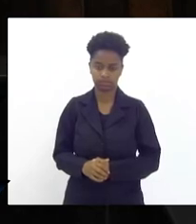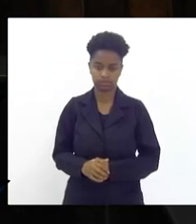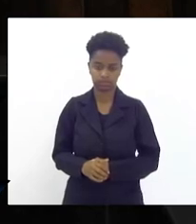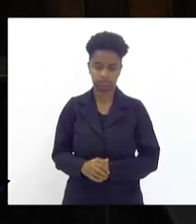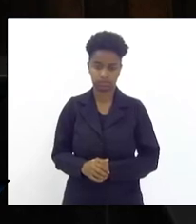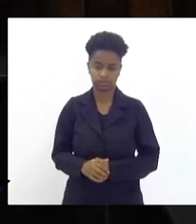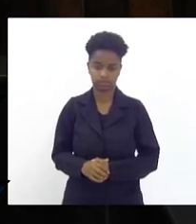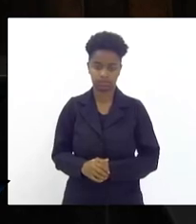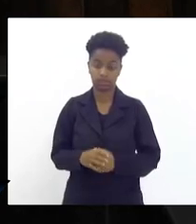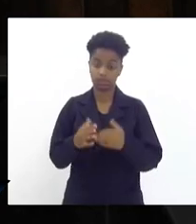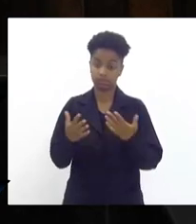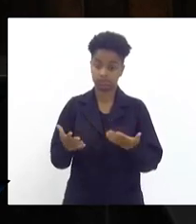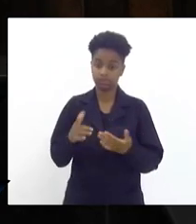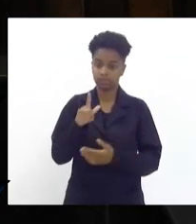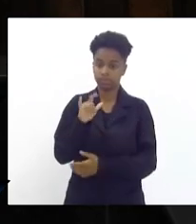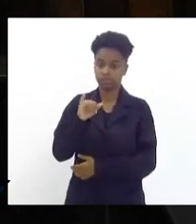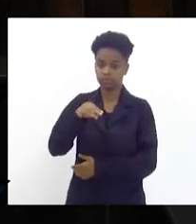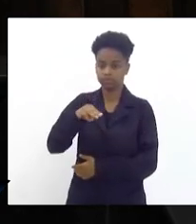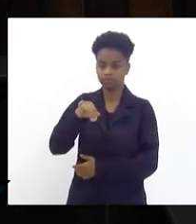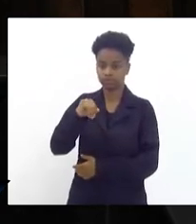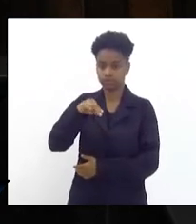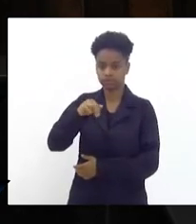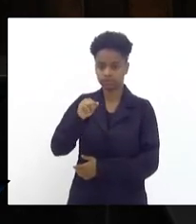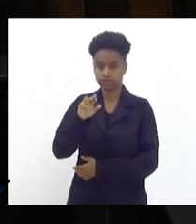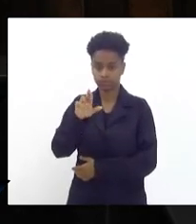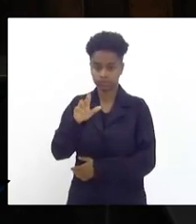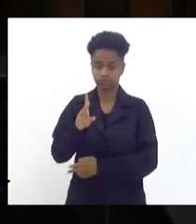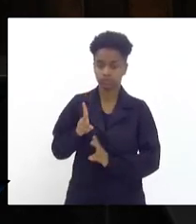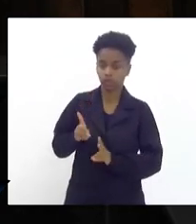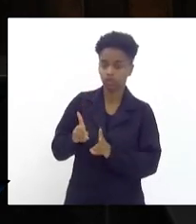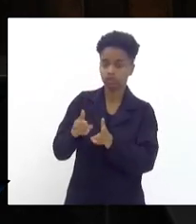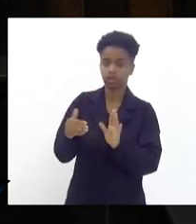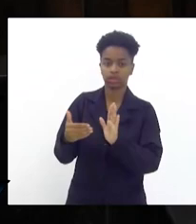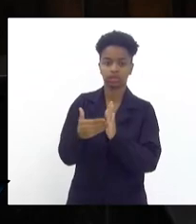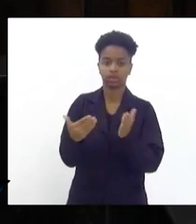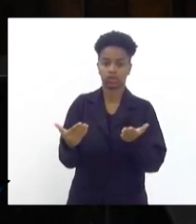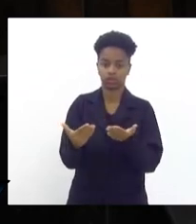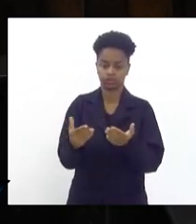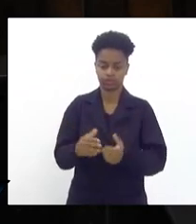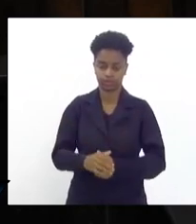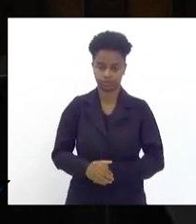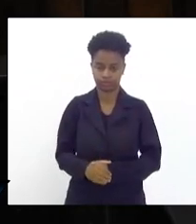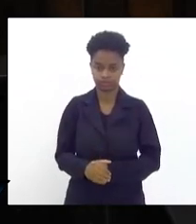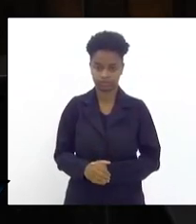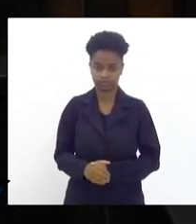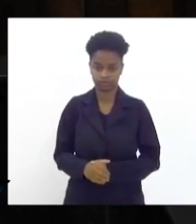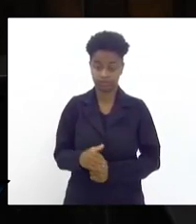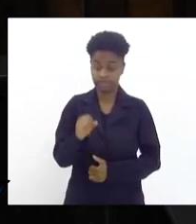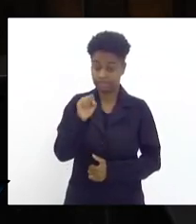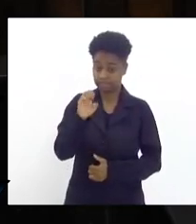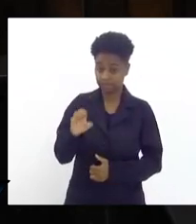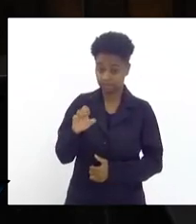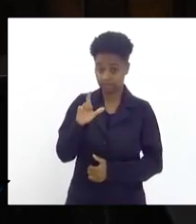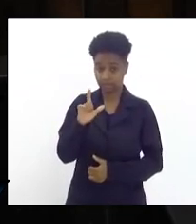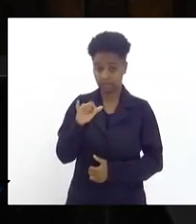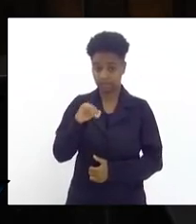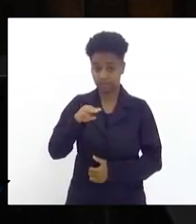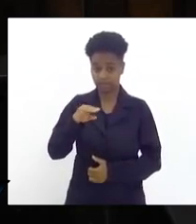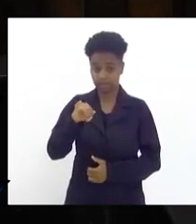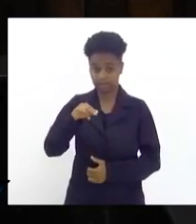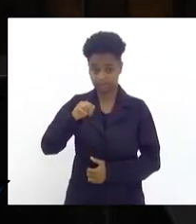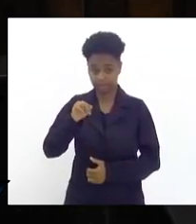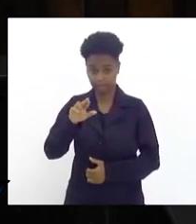e esta liminar está de pé até hoje. Se essa liminar no mérito for